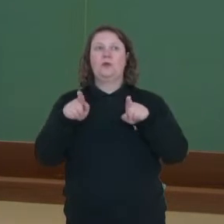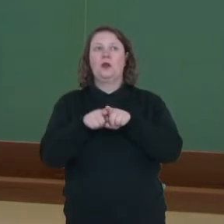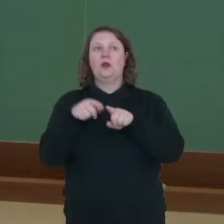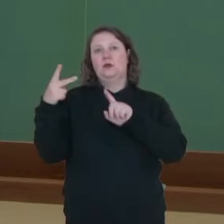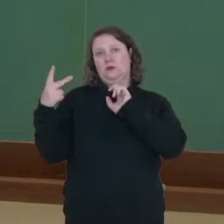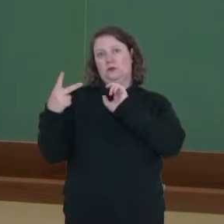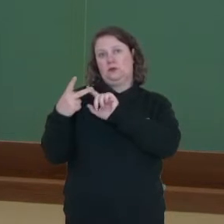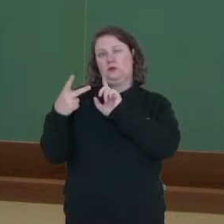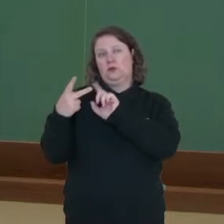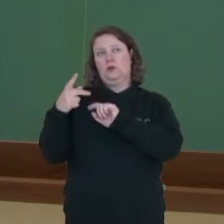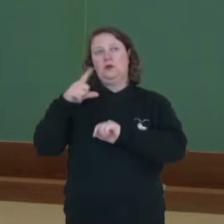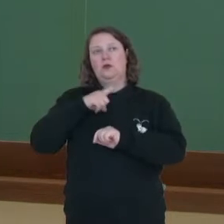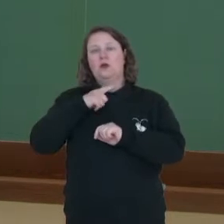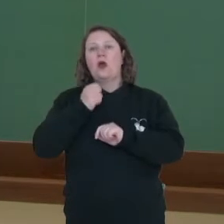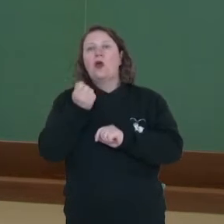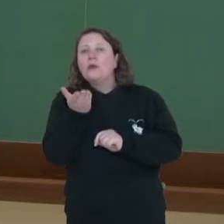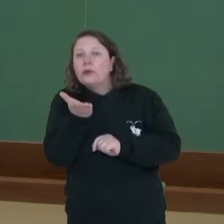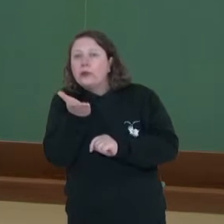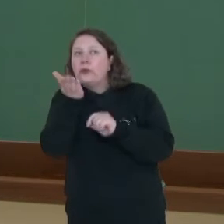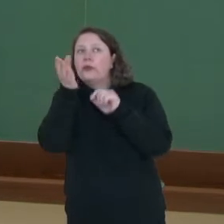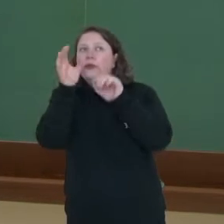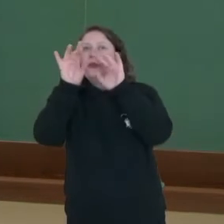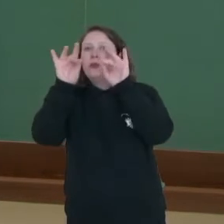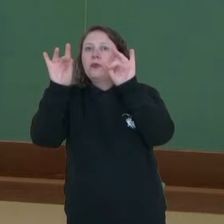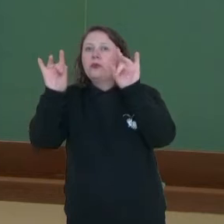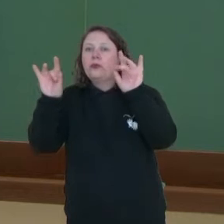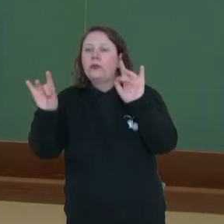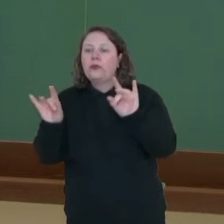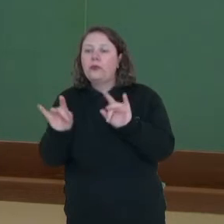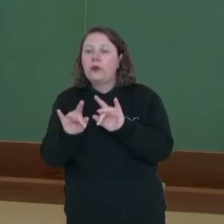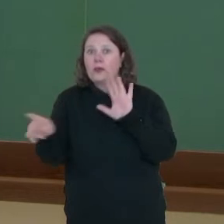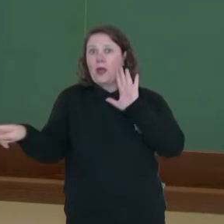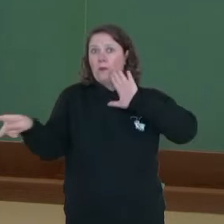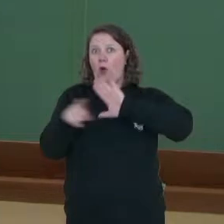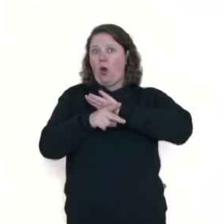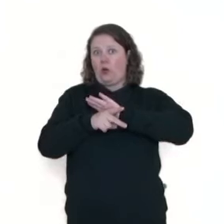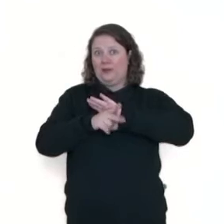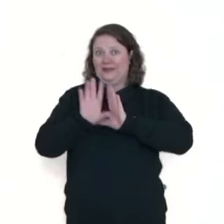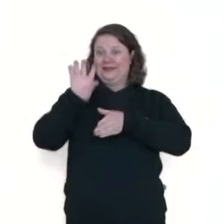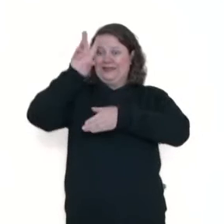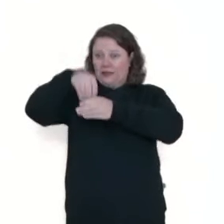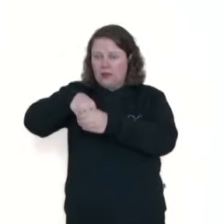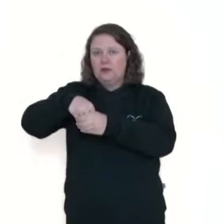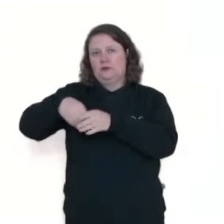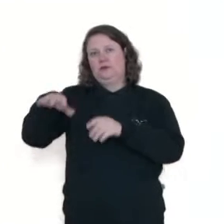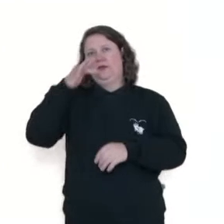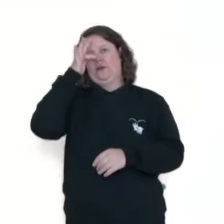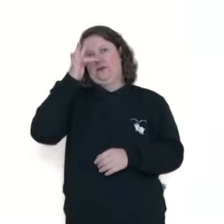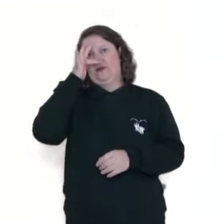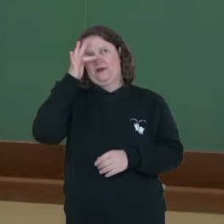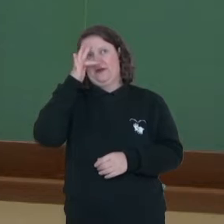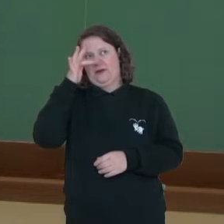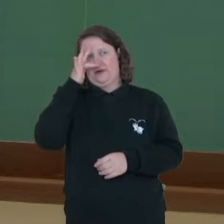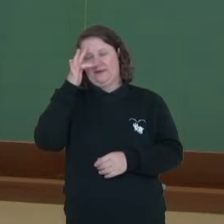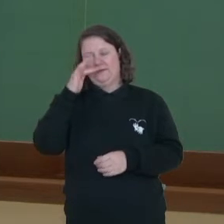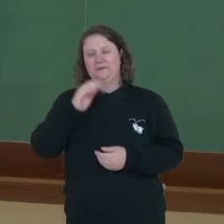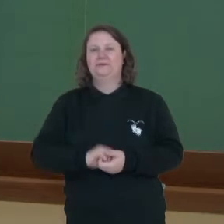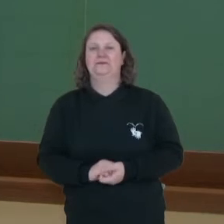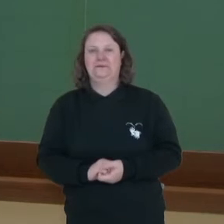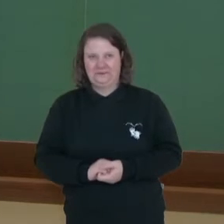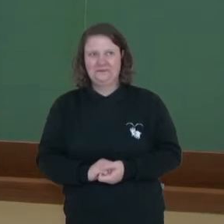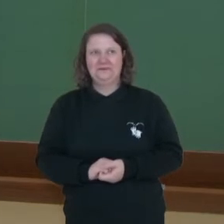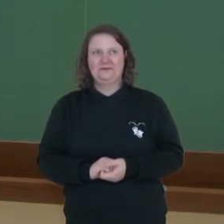eu tenho o que? O grão de pólen, que é o gameta masculino, da própria flor se encontra com o gameta feminino. Então, ocorre a autofecundação.